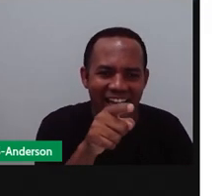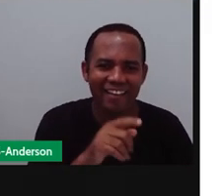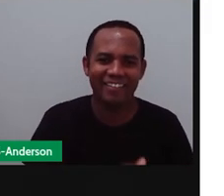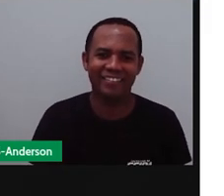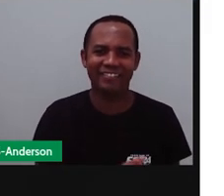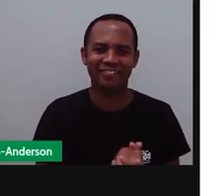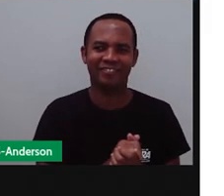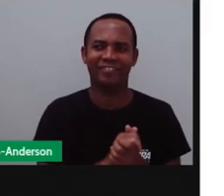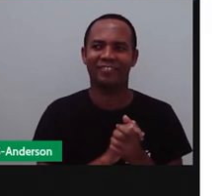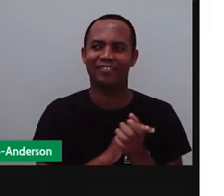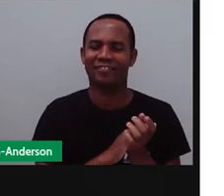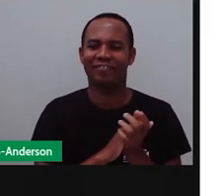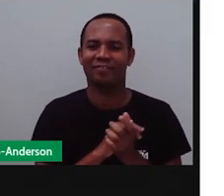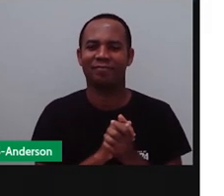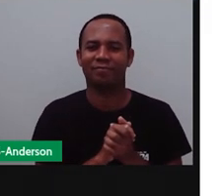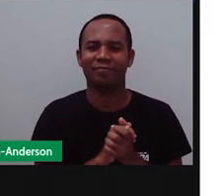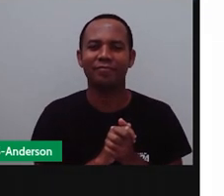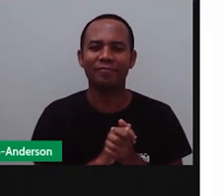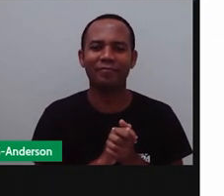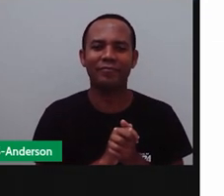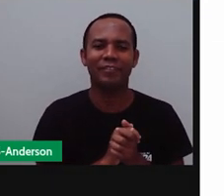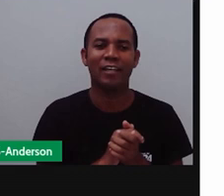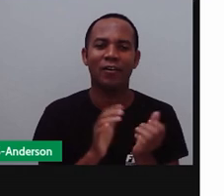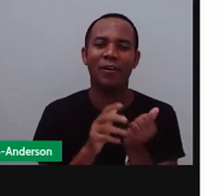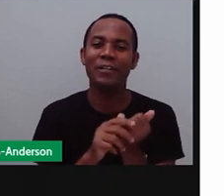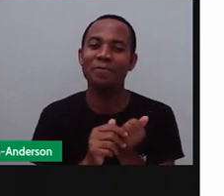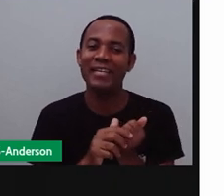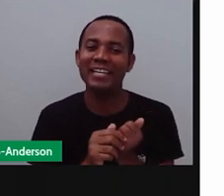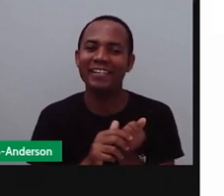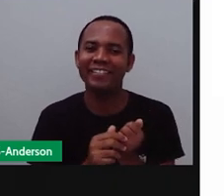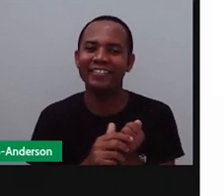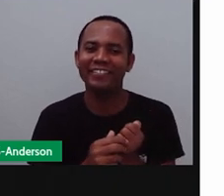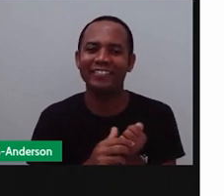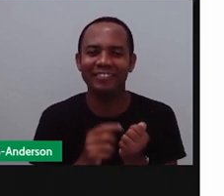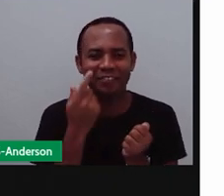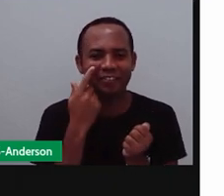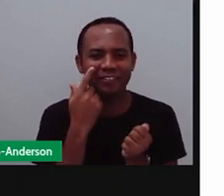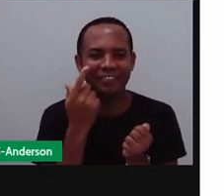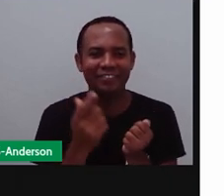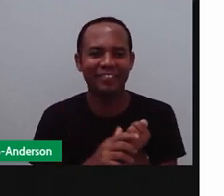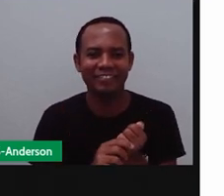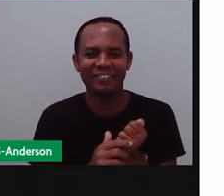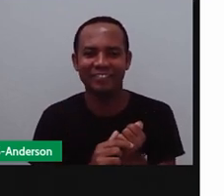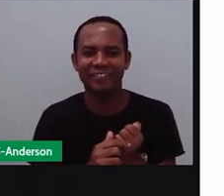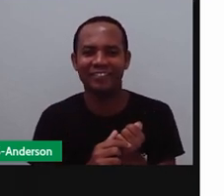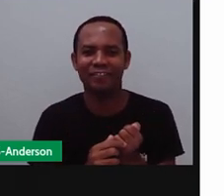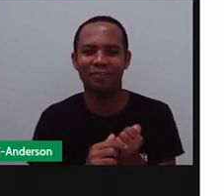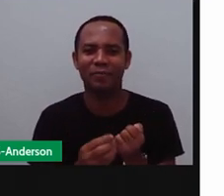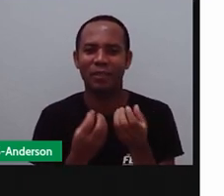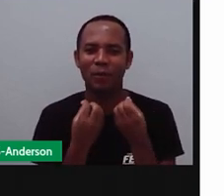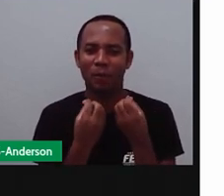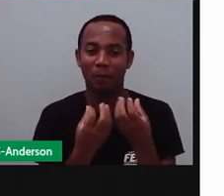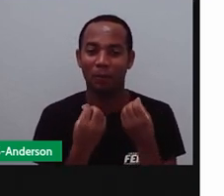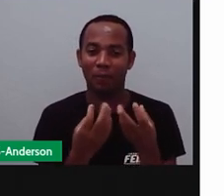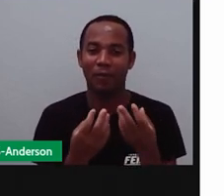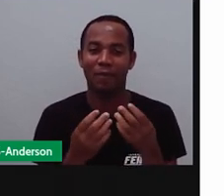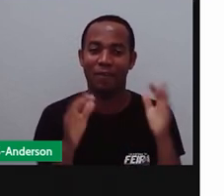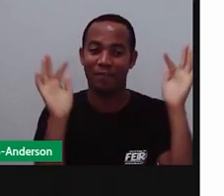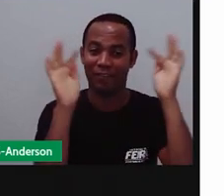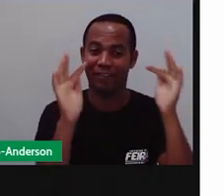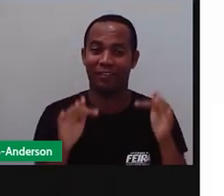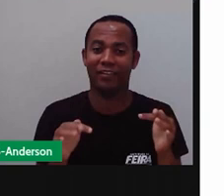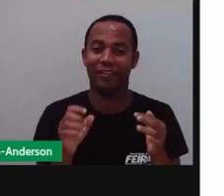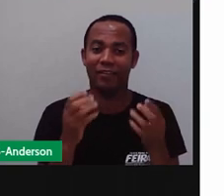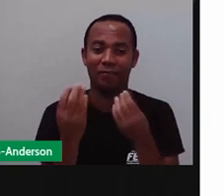Só penso em comida. Exato. Olha o milho. Mas existe outro motivo, né?